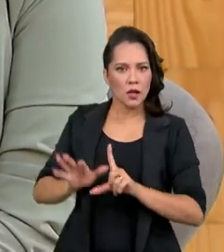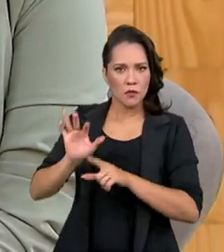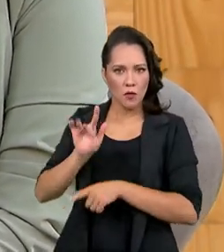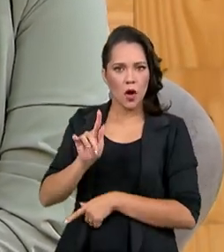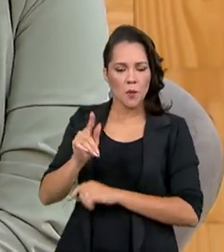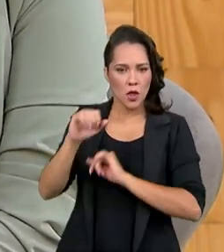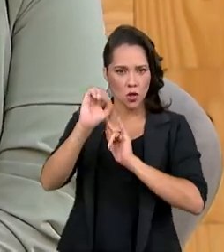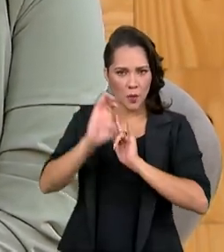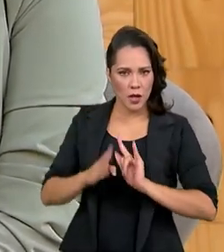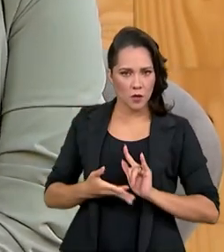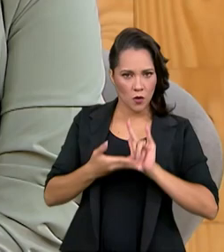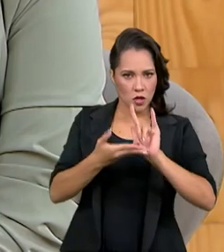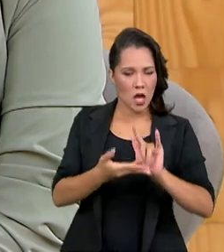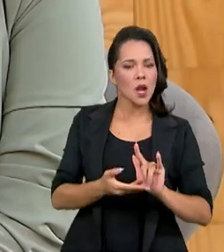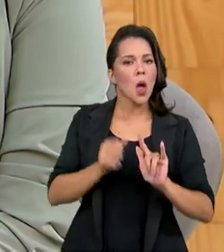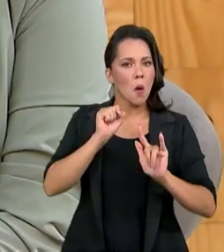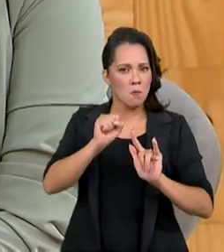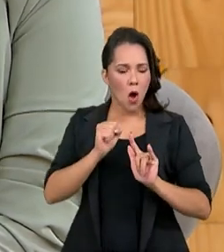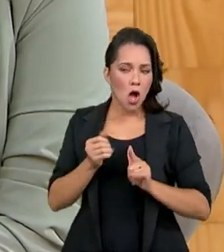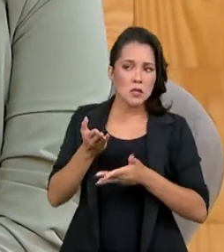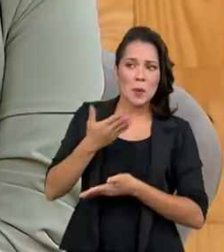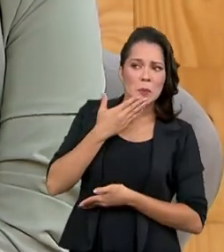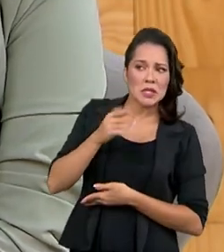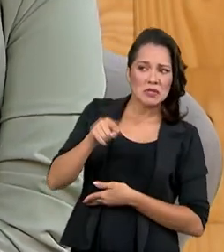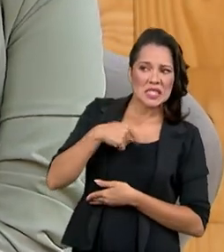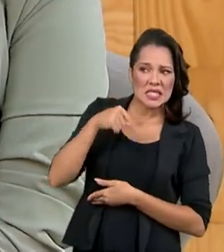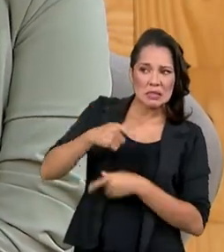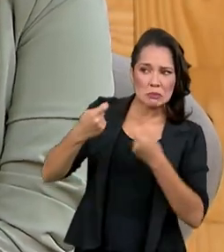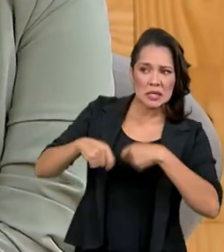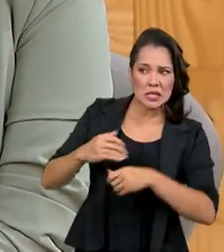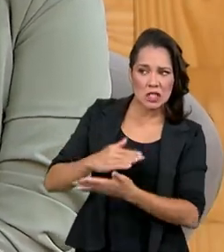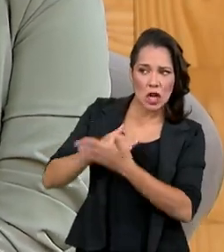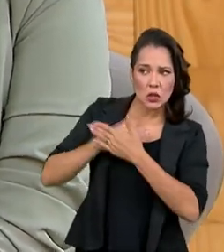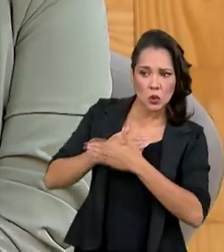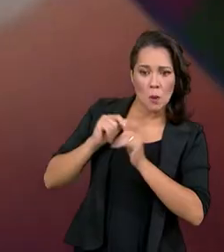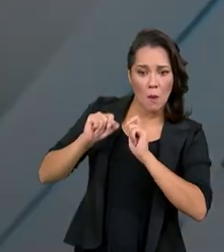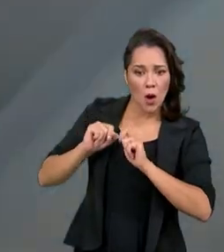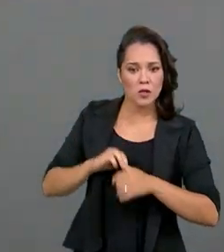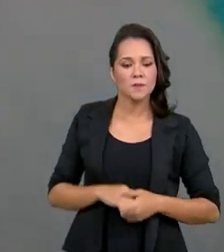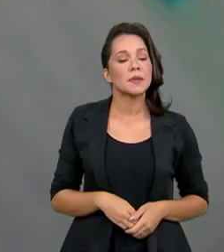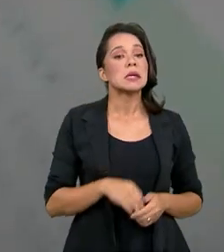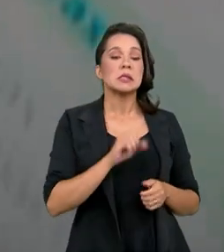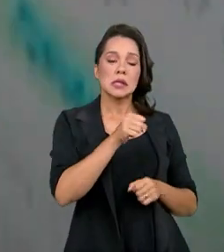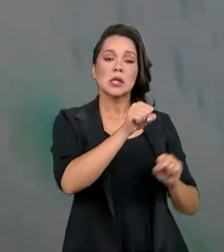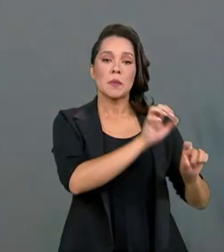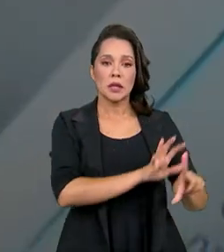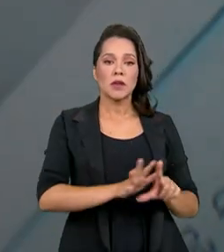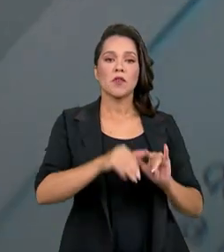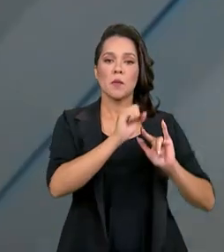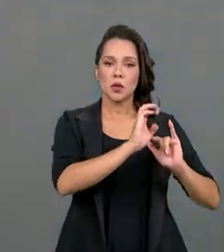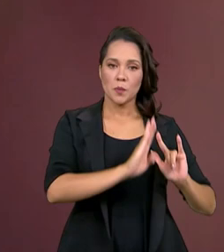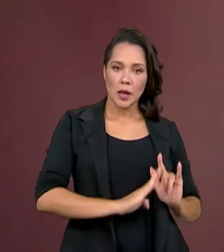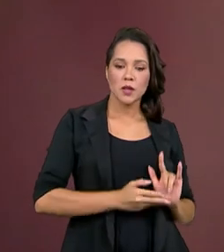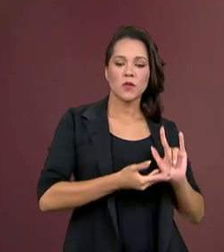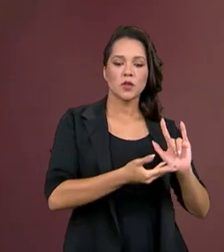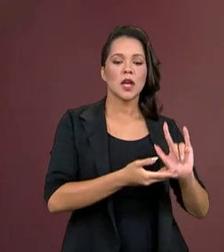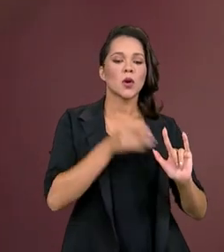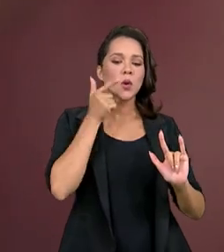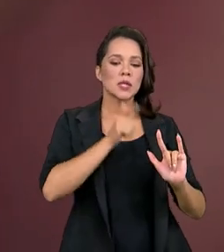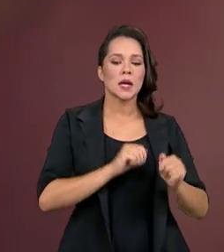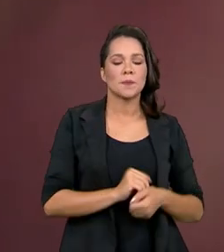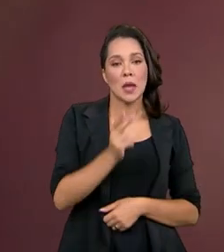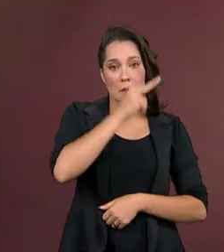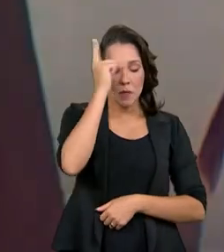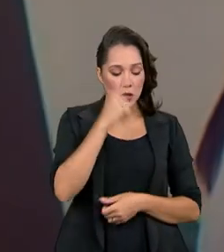do Pátria Voluntária que elas podem chegar até vocês para dizer, olha, estou aqui, preciso de ajuda? Isso, na plataforma é possível, quando a